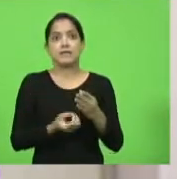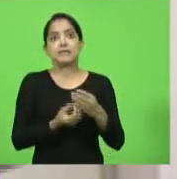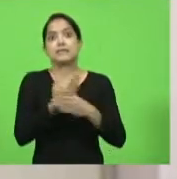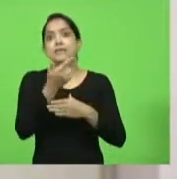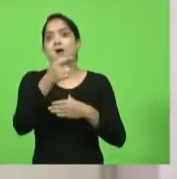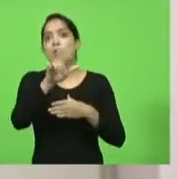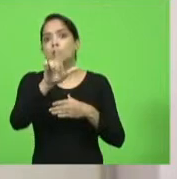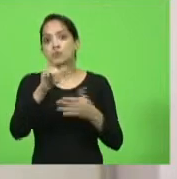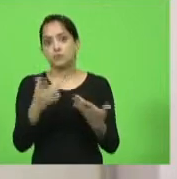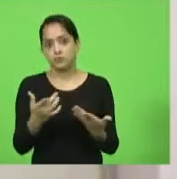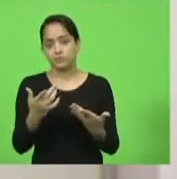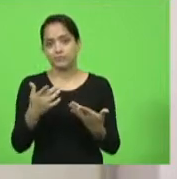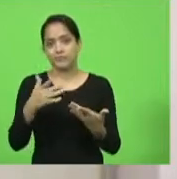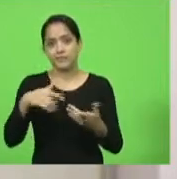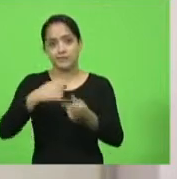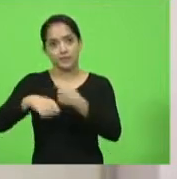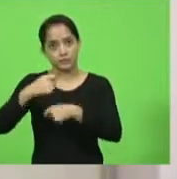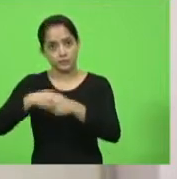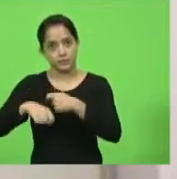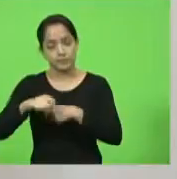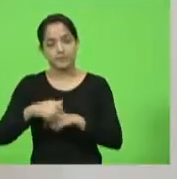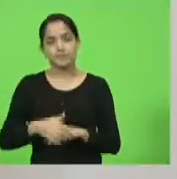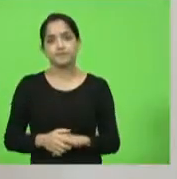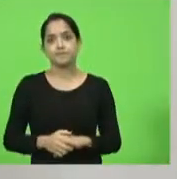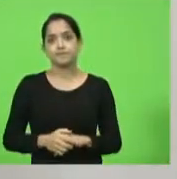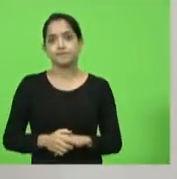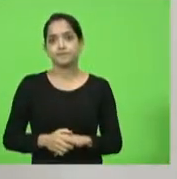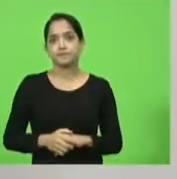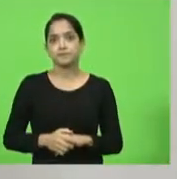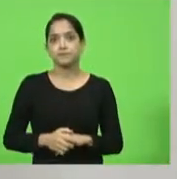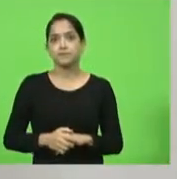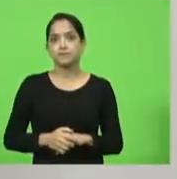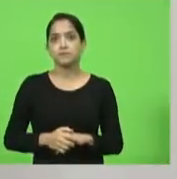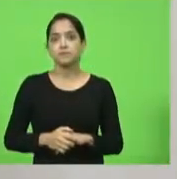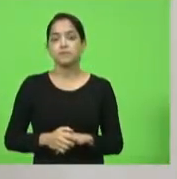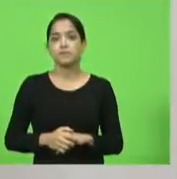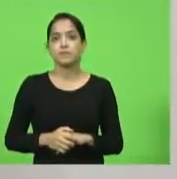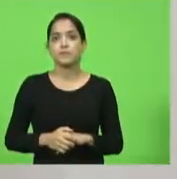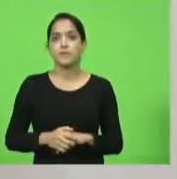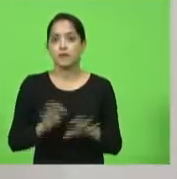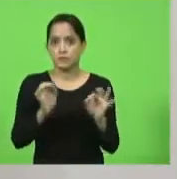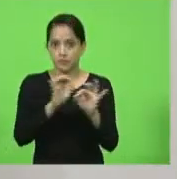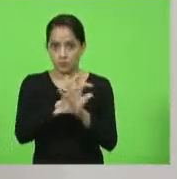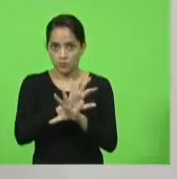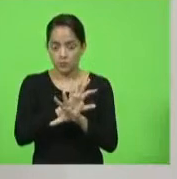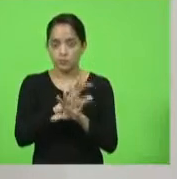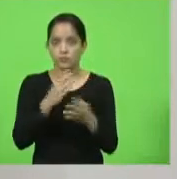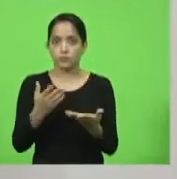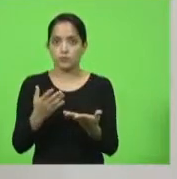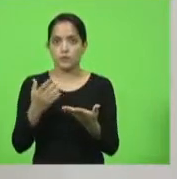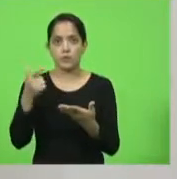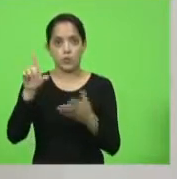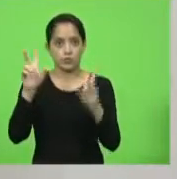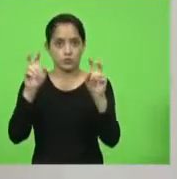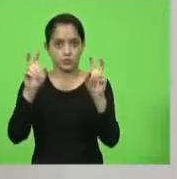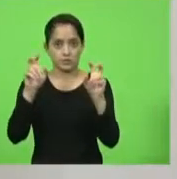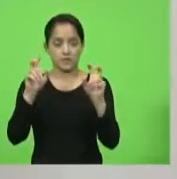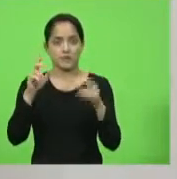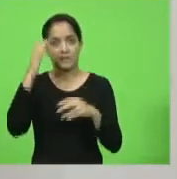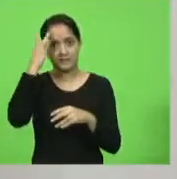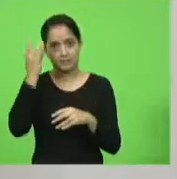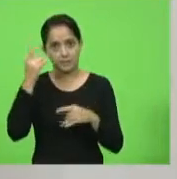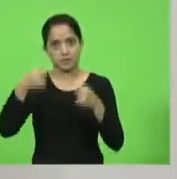problema na economia. Parabéns pelo tema. Obrigada. Só para concluir, senhor presidente, eu até tinha trazido outro tema, mas eu vou guardar para amanhã.